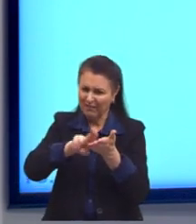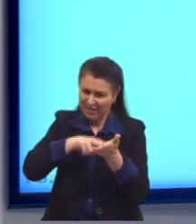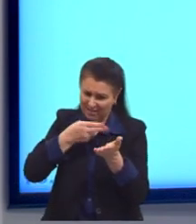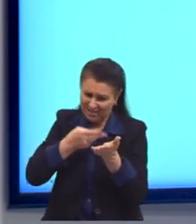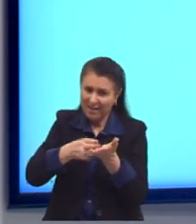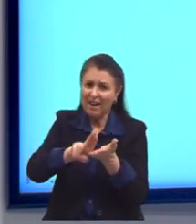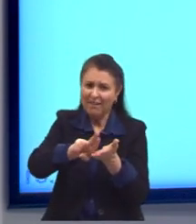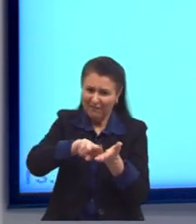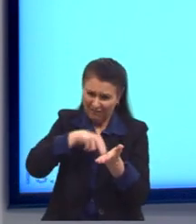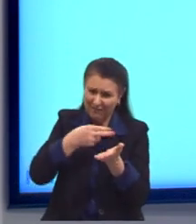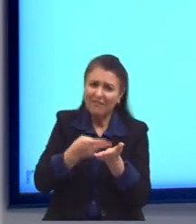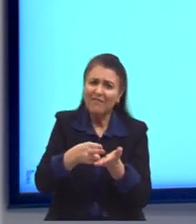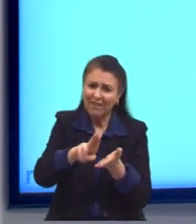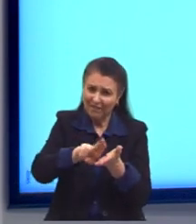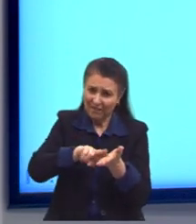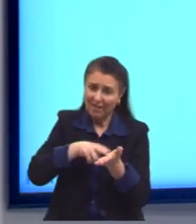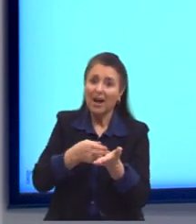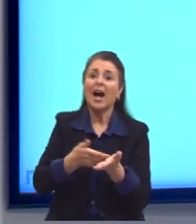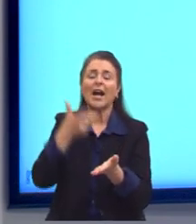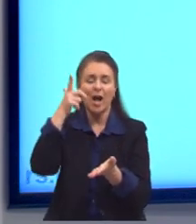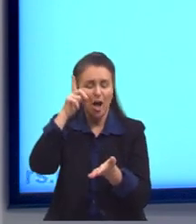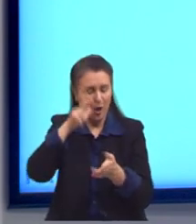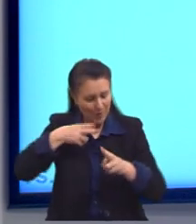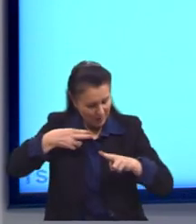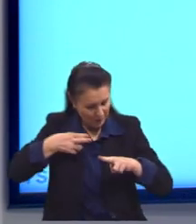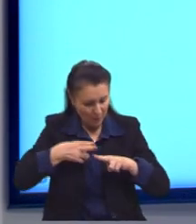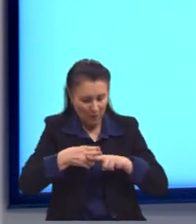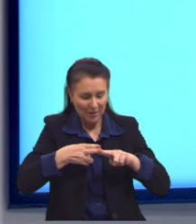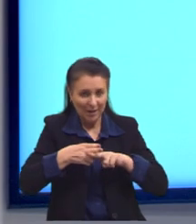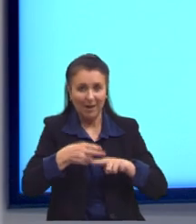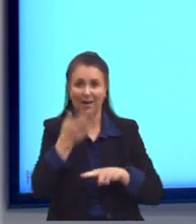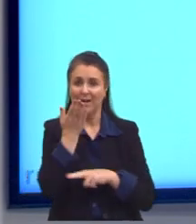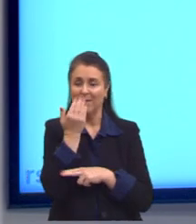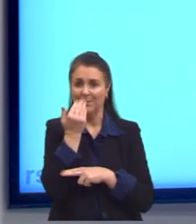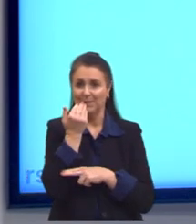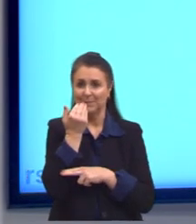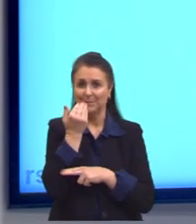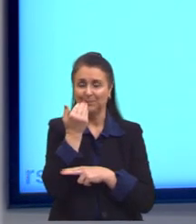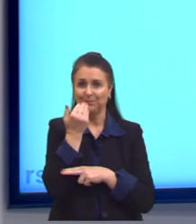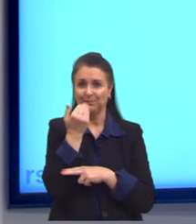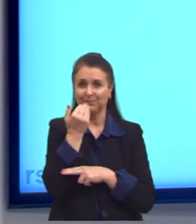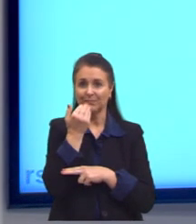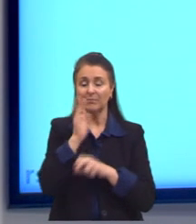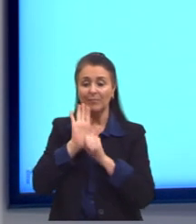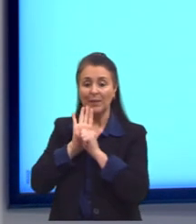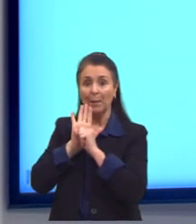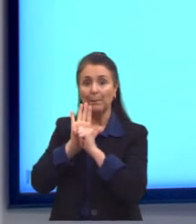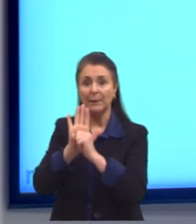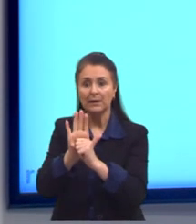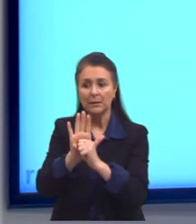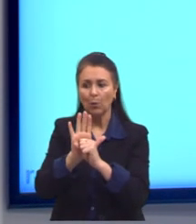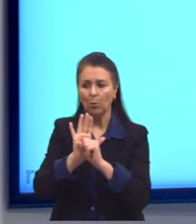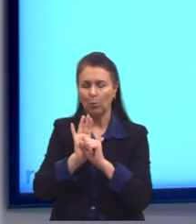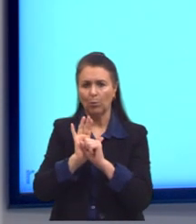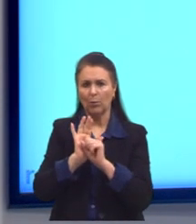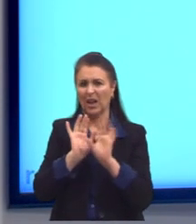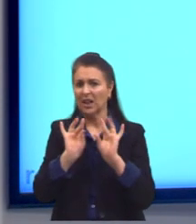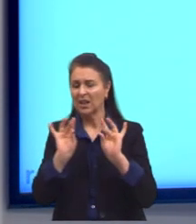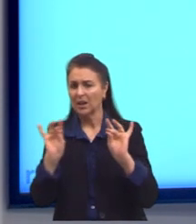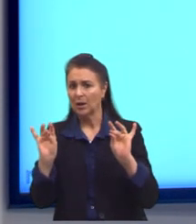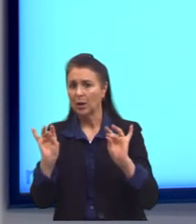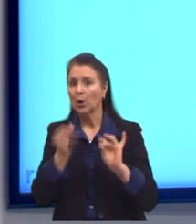para conseguir, então, cortar os nossos alimentos. pressão em líquidos. Um